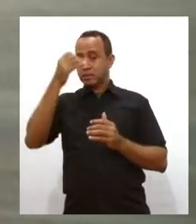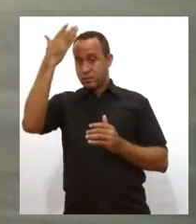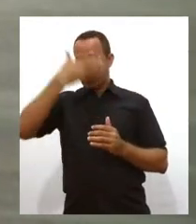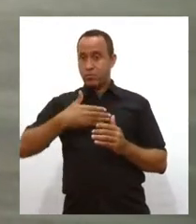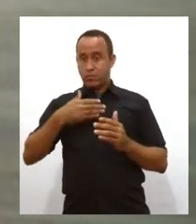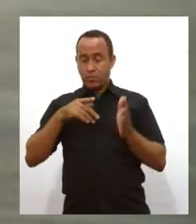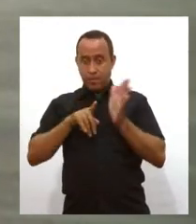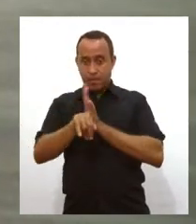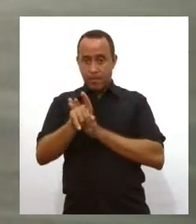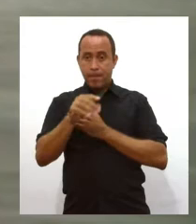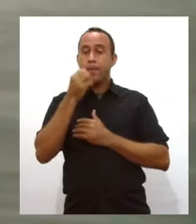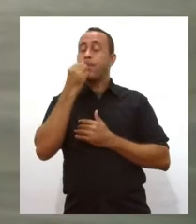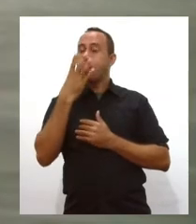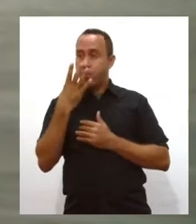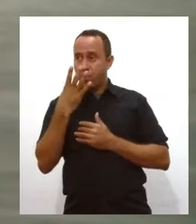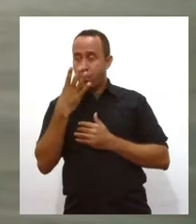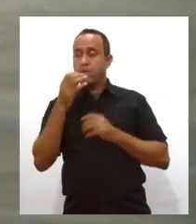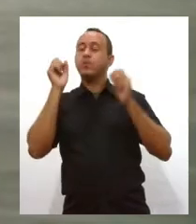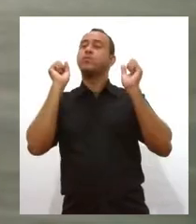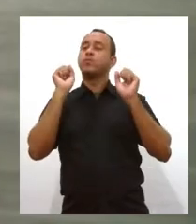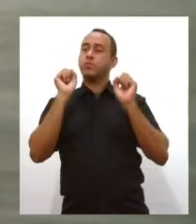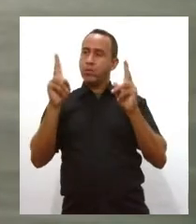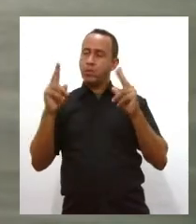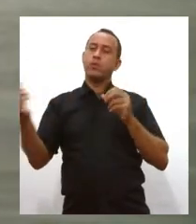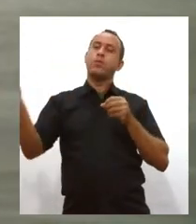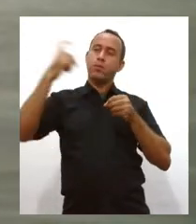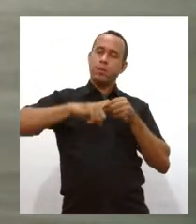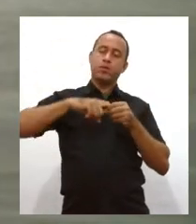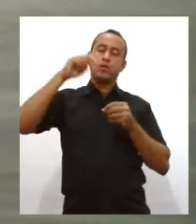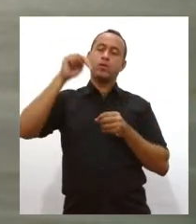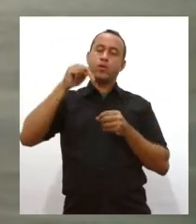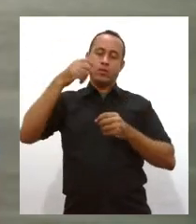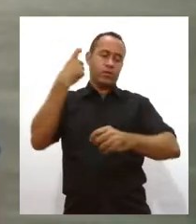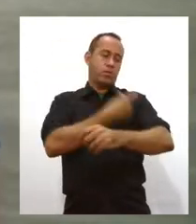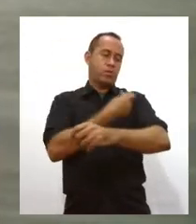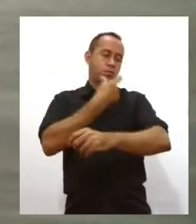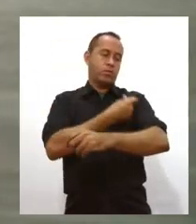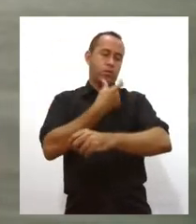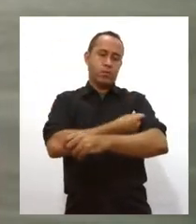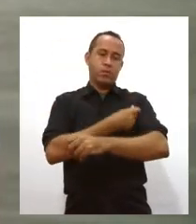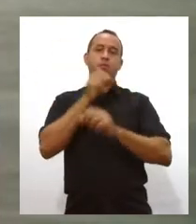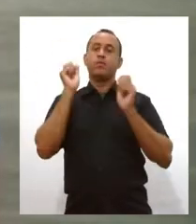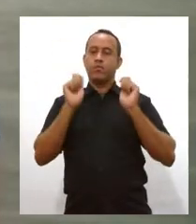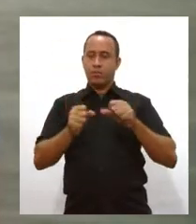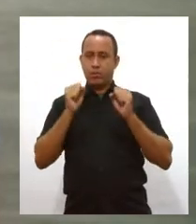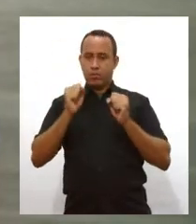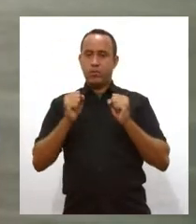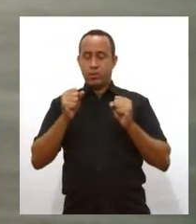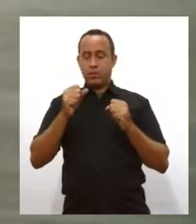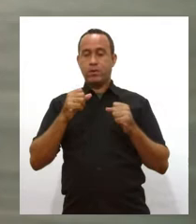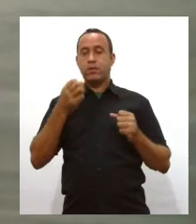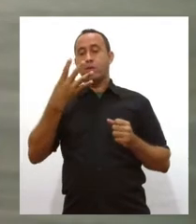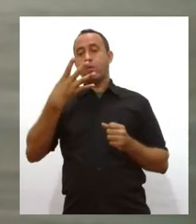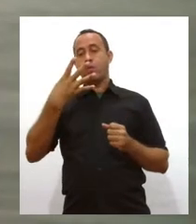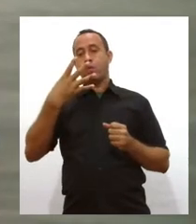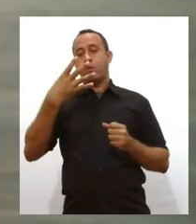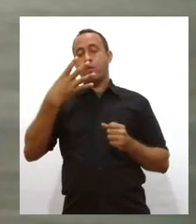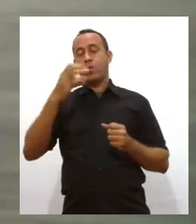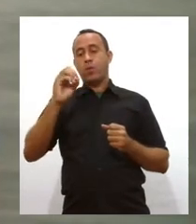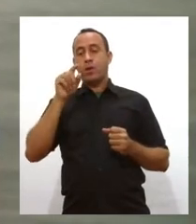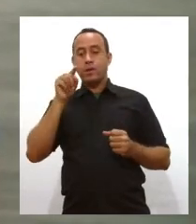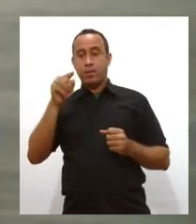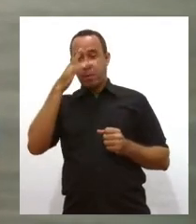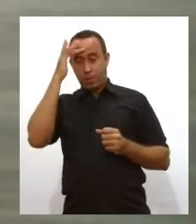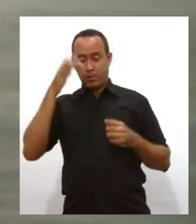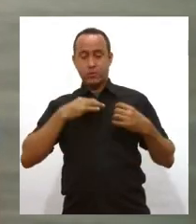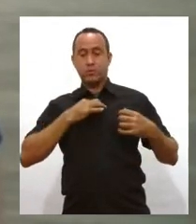estaria disponível para os países parceiros em novembro. Cerca de 40 mil voluntários estão sendo testados na fase